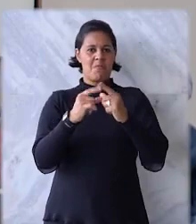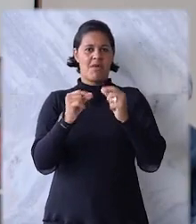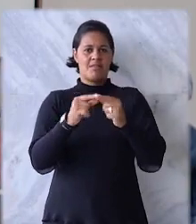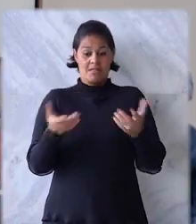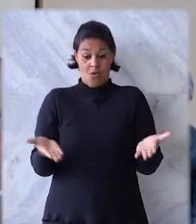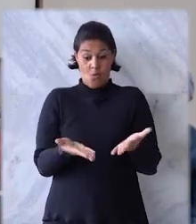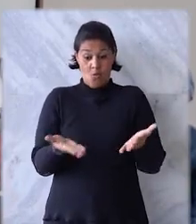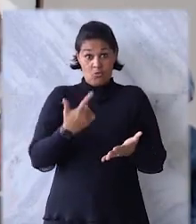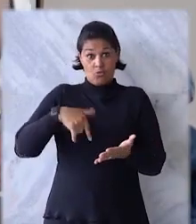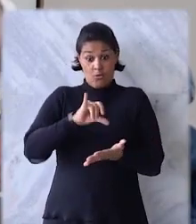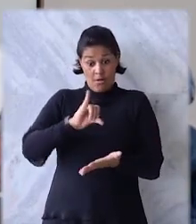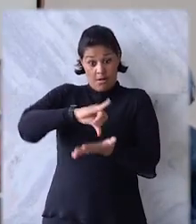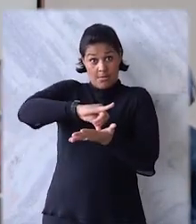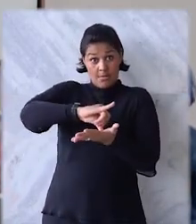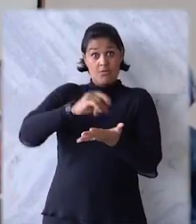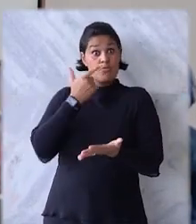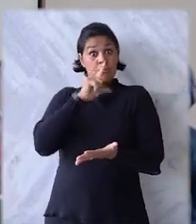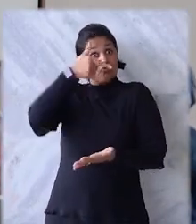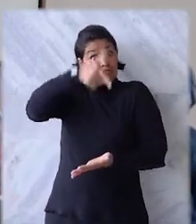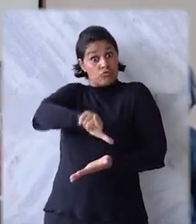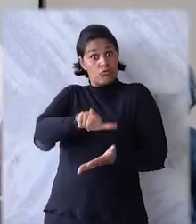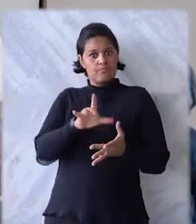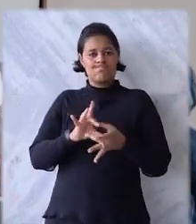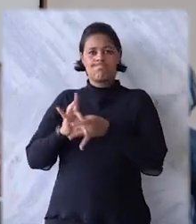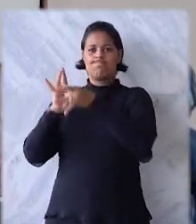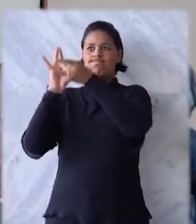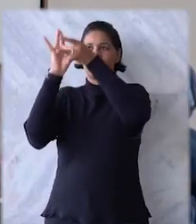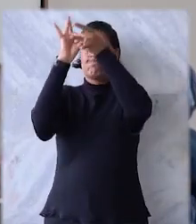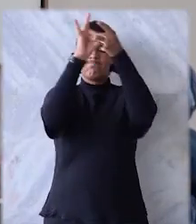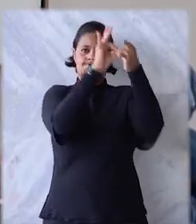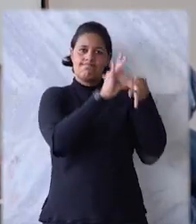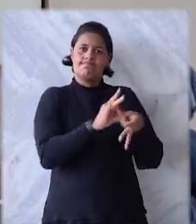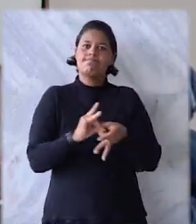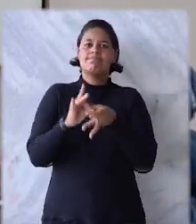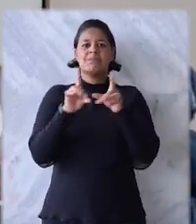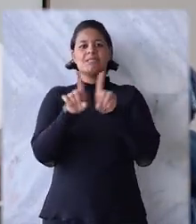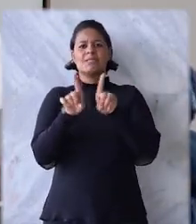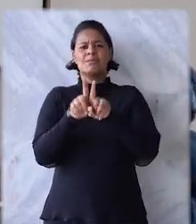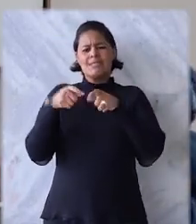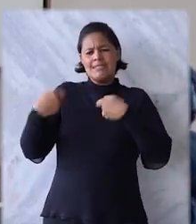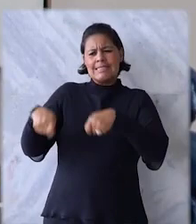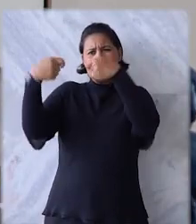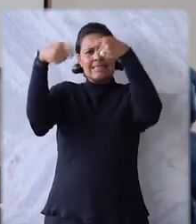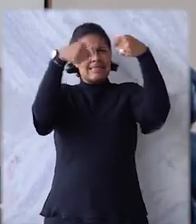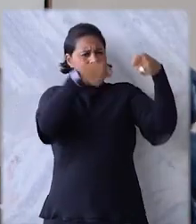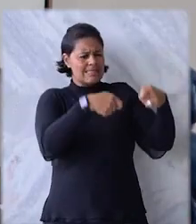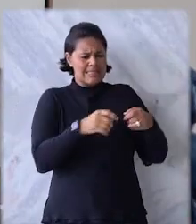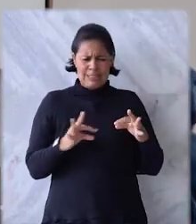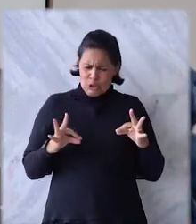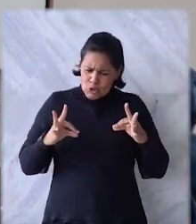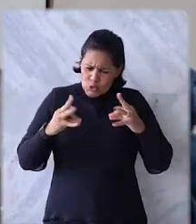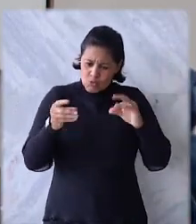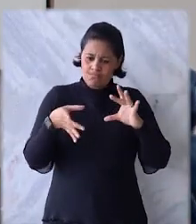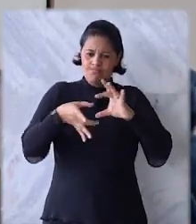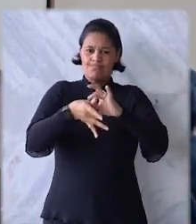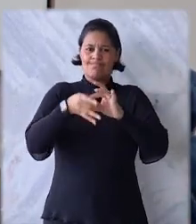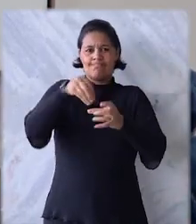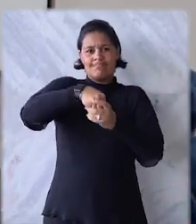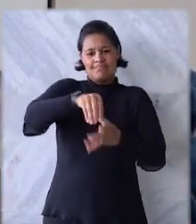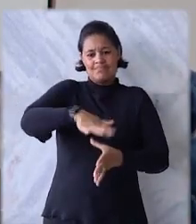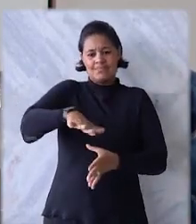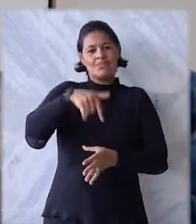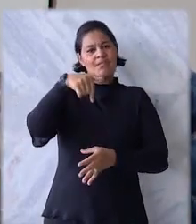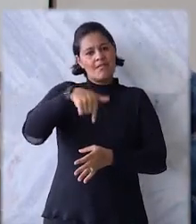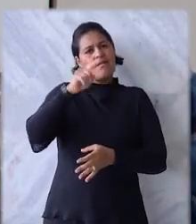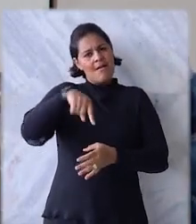Hoje nós temos a condição, como capital da República, de unir novamente esse país, unir em torno das necessidades que esse país